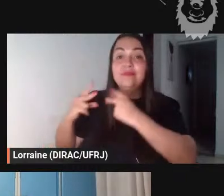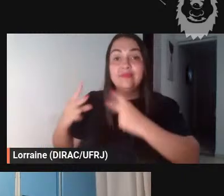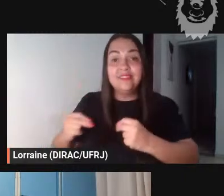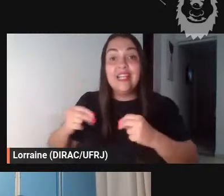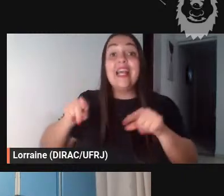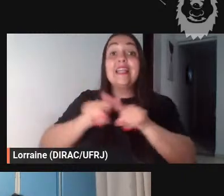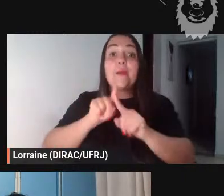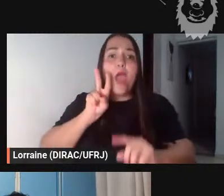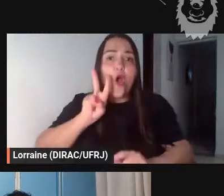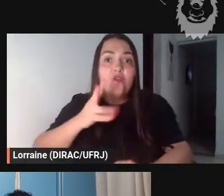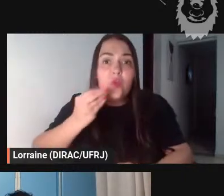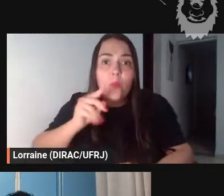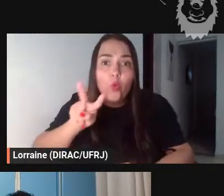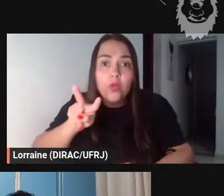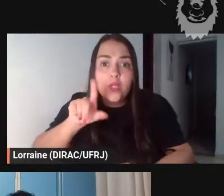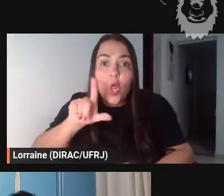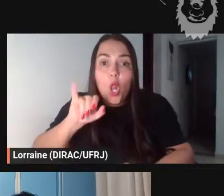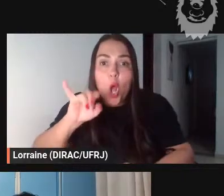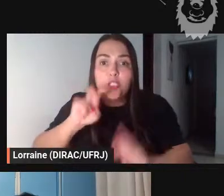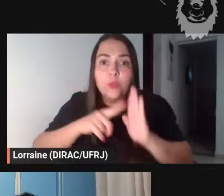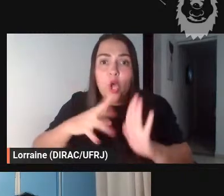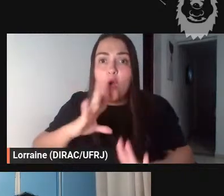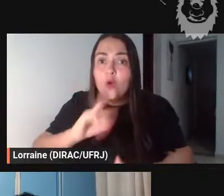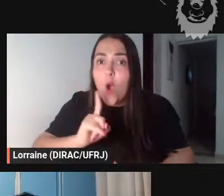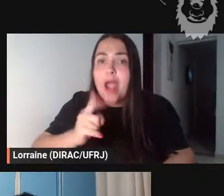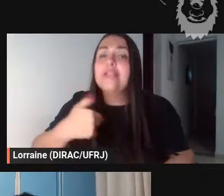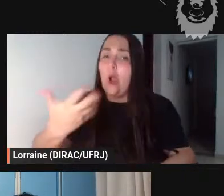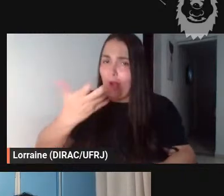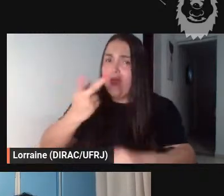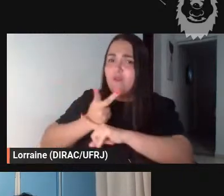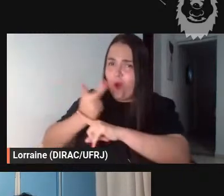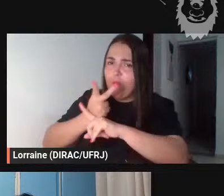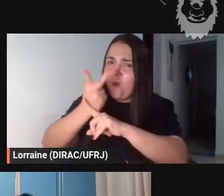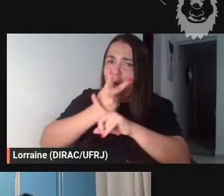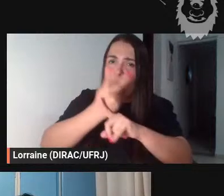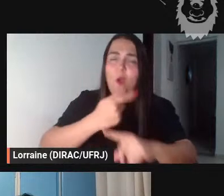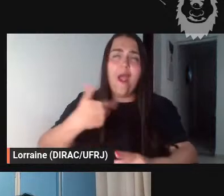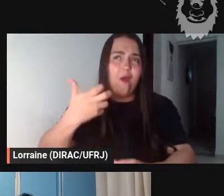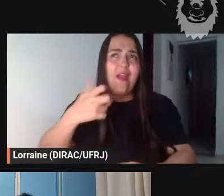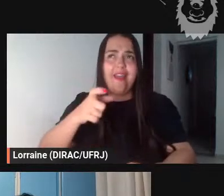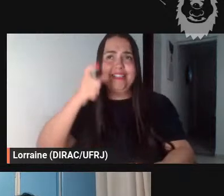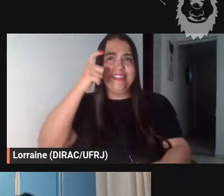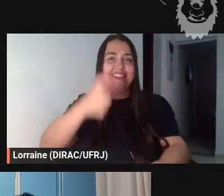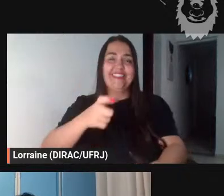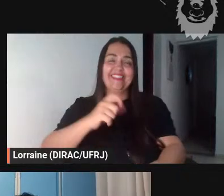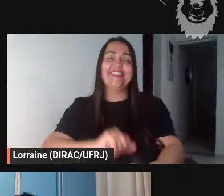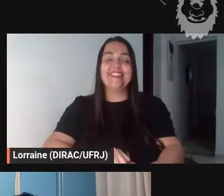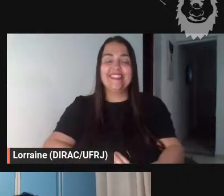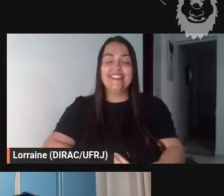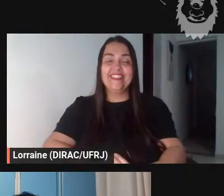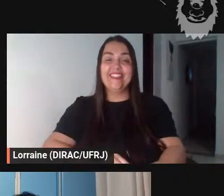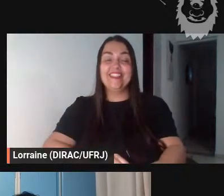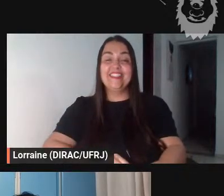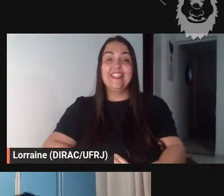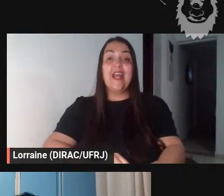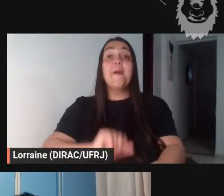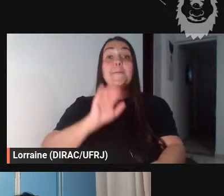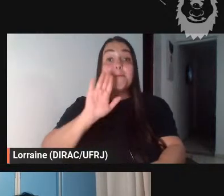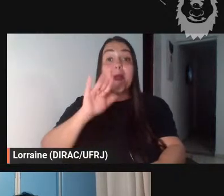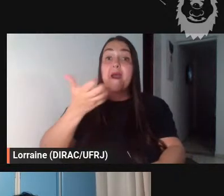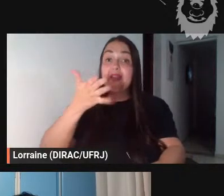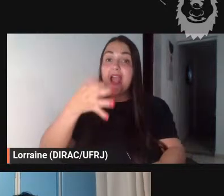hoje que eu também não conheço e é interessante né mas o que eu queria comentar